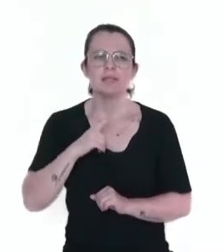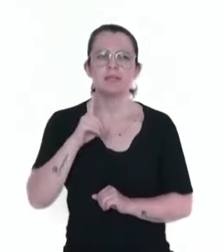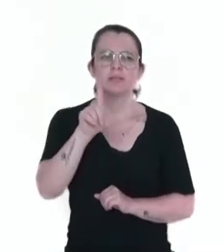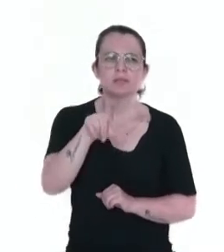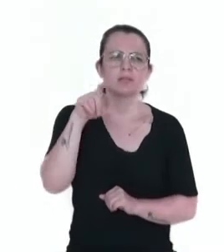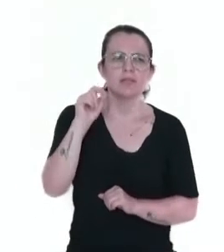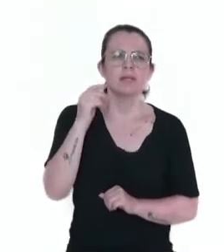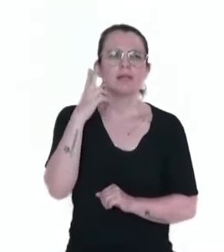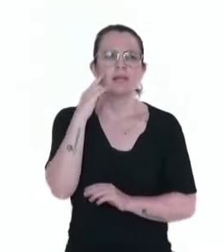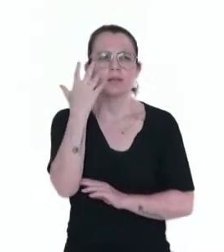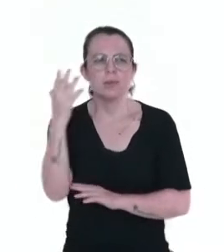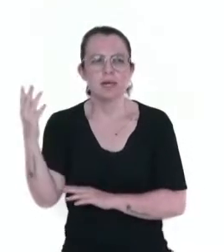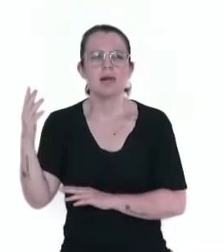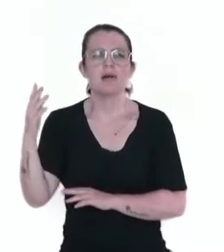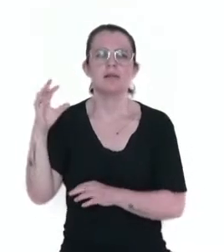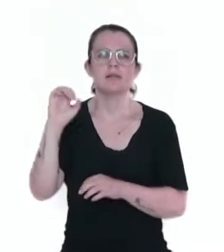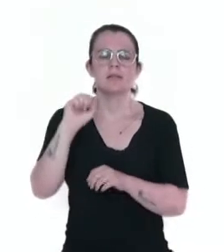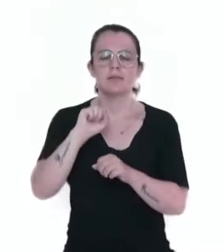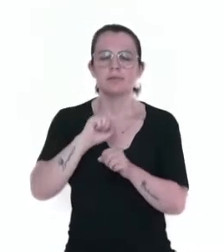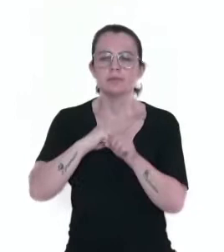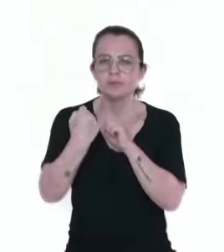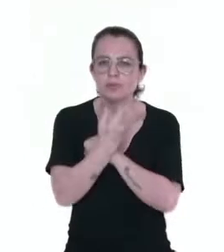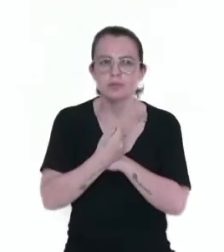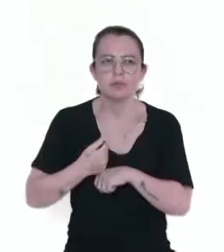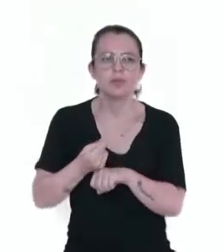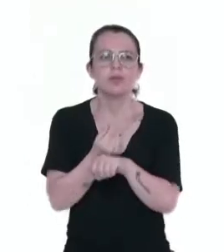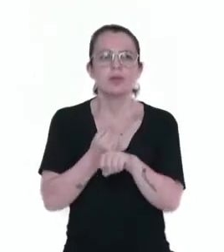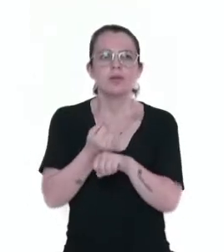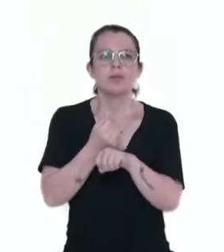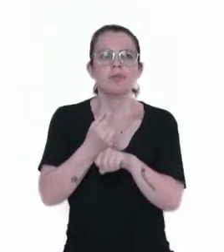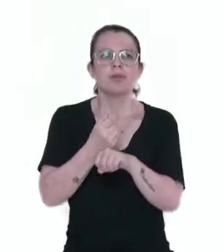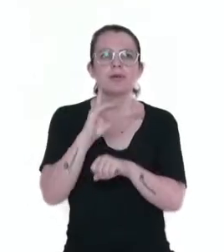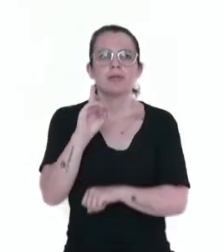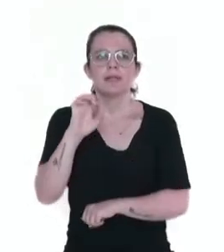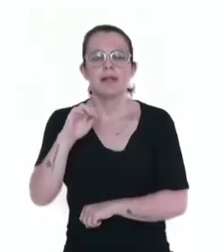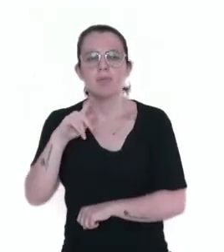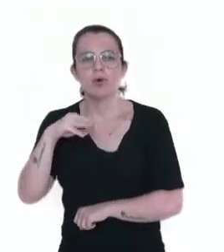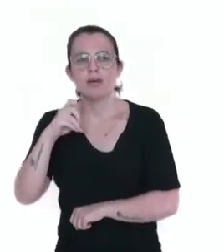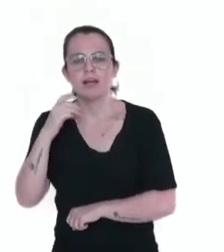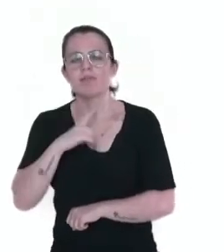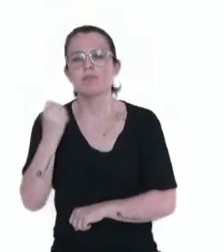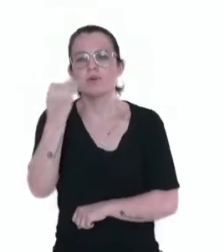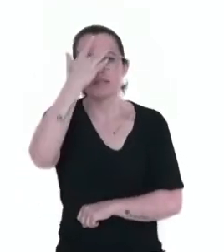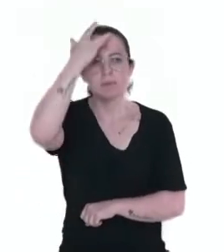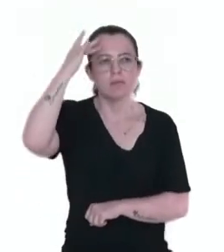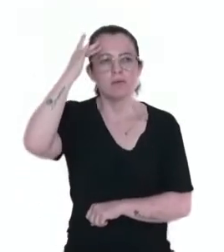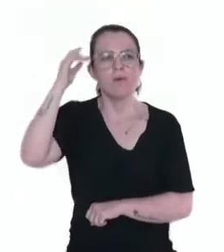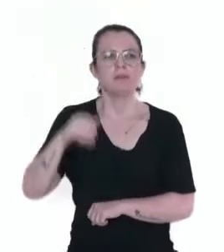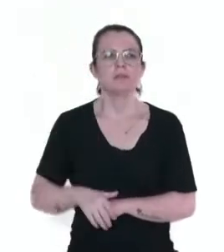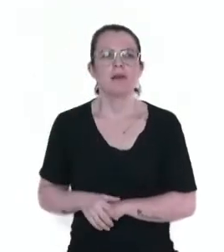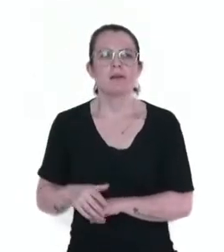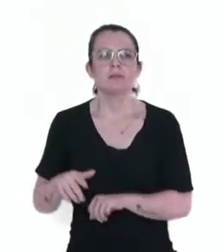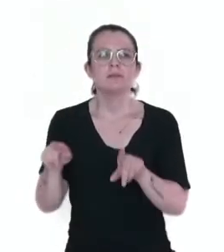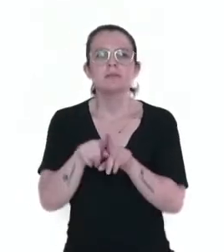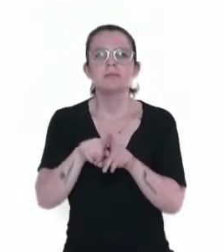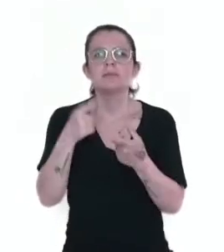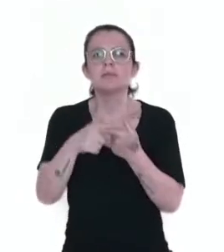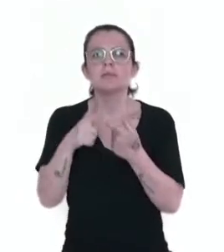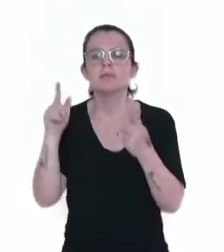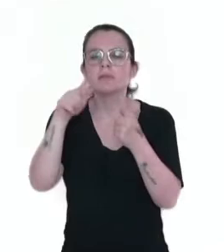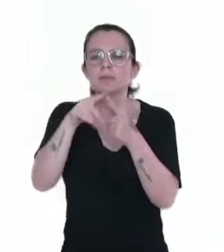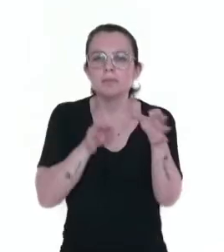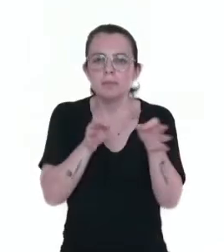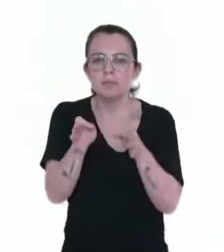critérios que nós relacionamos ali ao longo do nosso estudo, que são utilizados para estabelecer essas divisões do território. E ela tem a